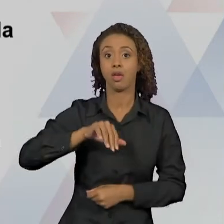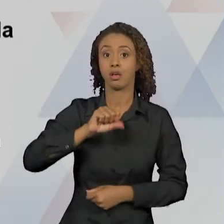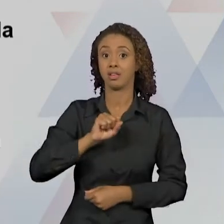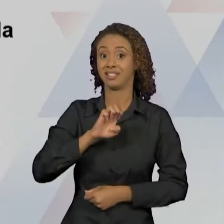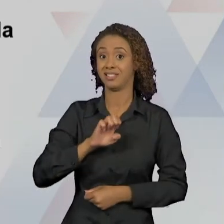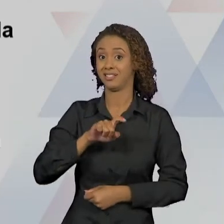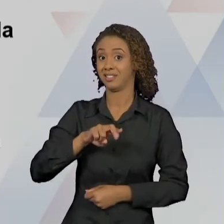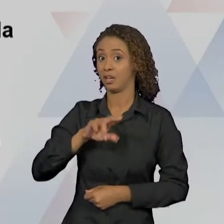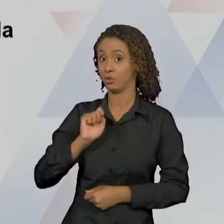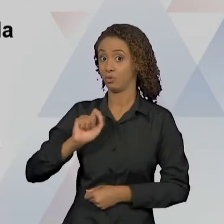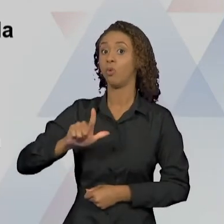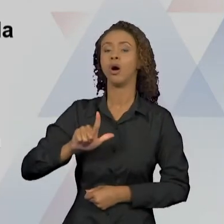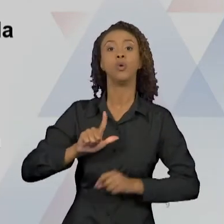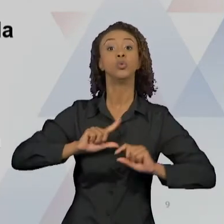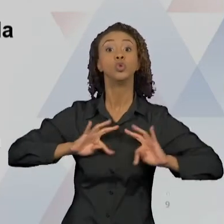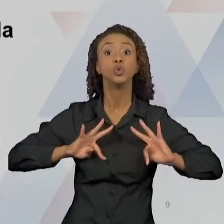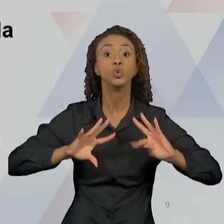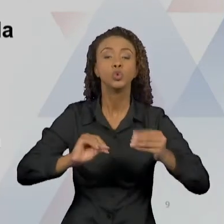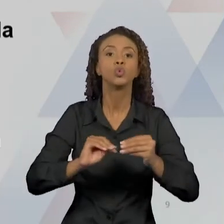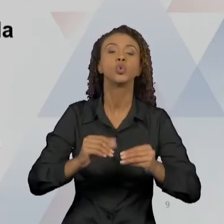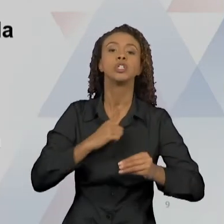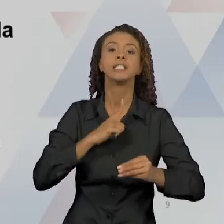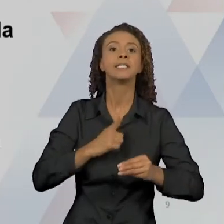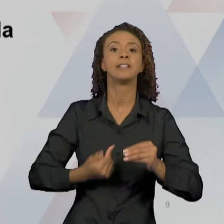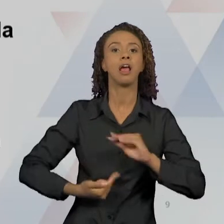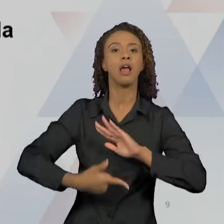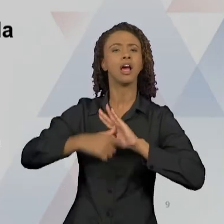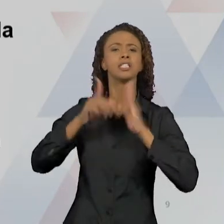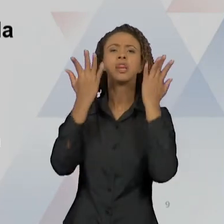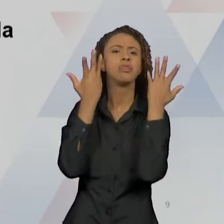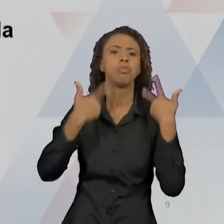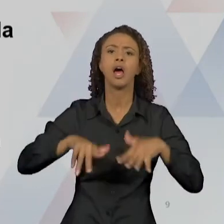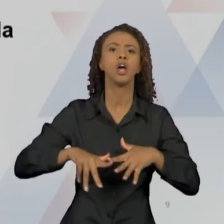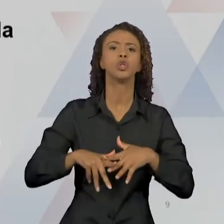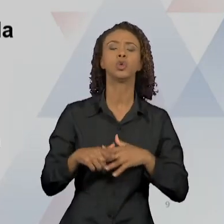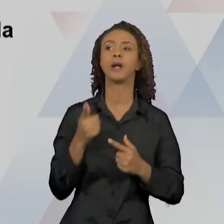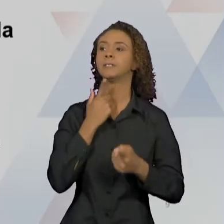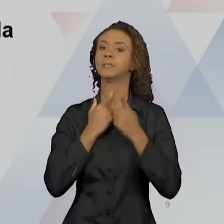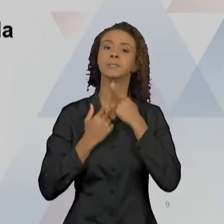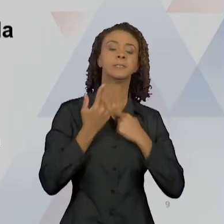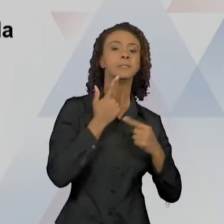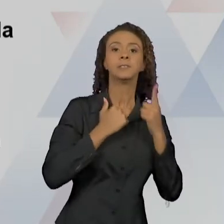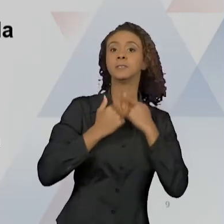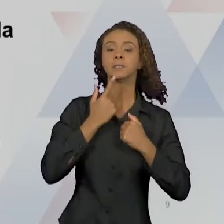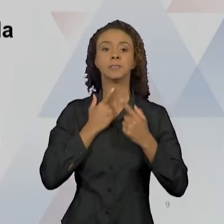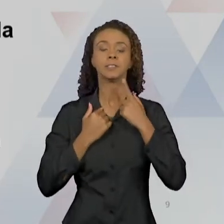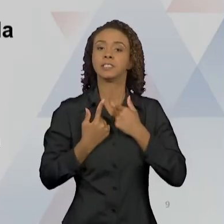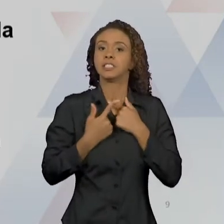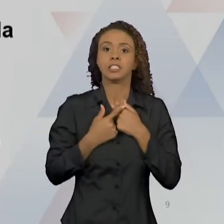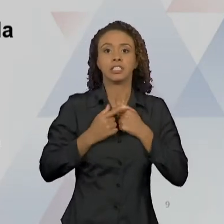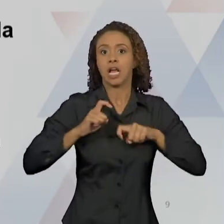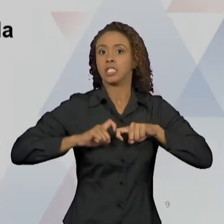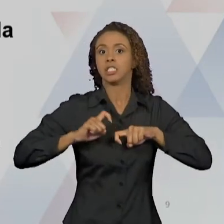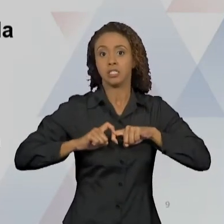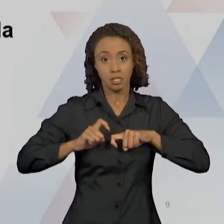dos pensamentos, desejos, são reprimidos. E isso gera esses conflitos de natureza sexual,